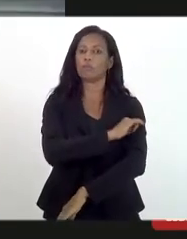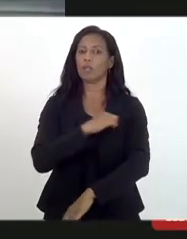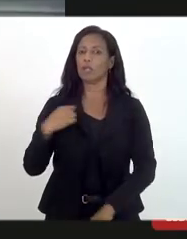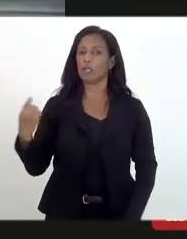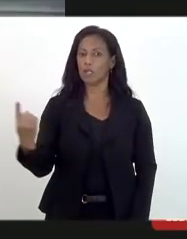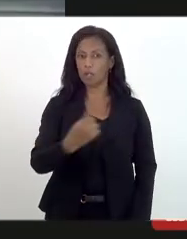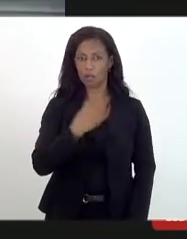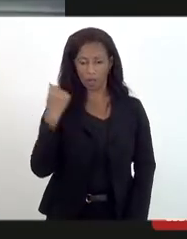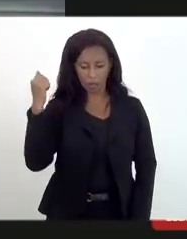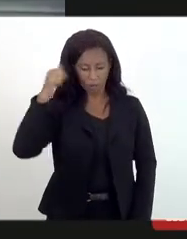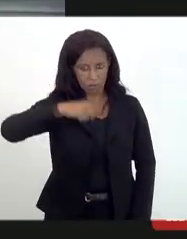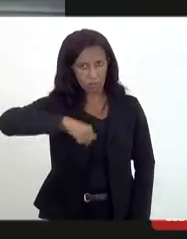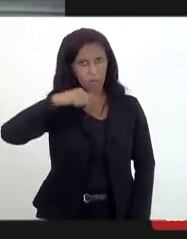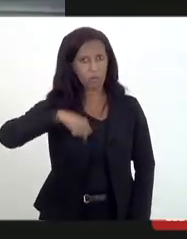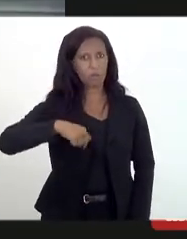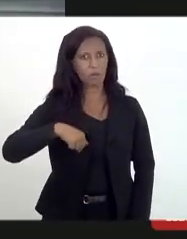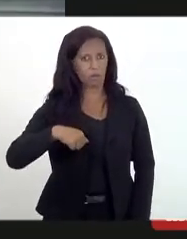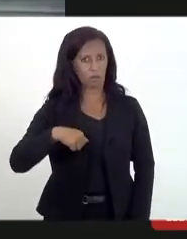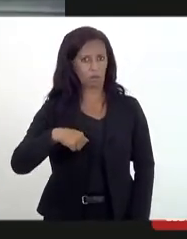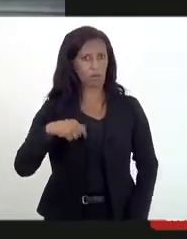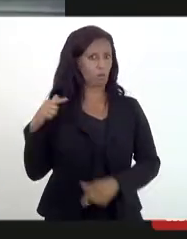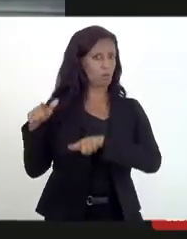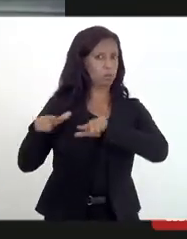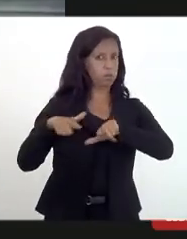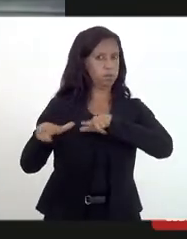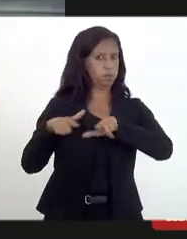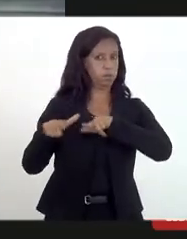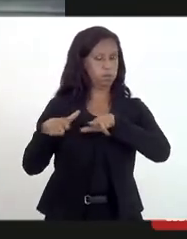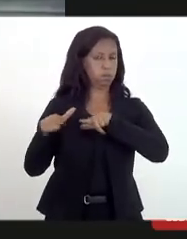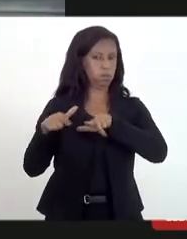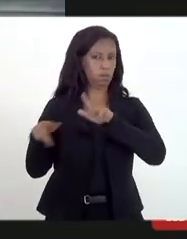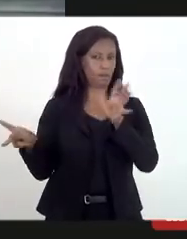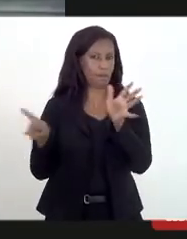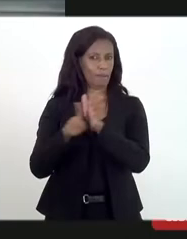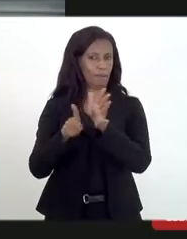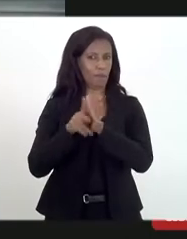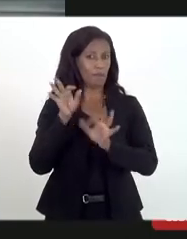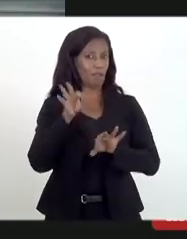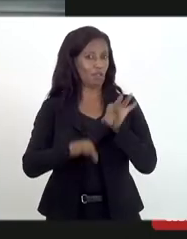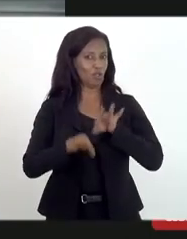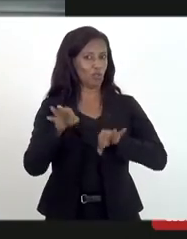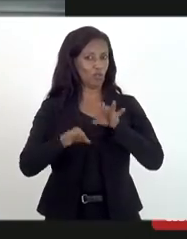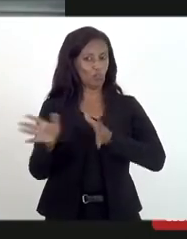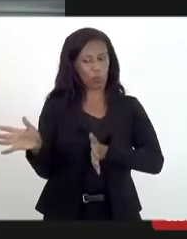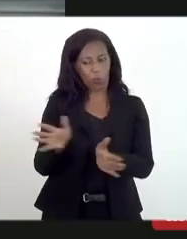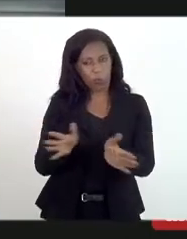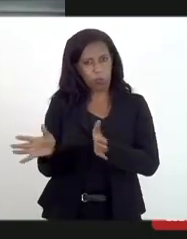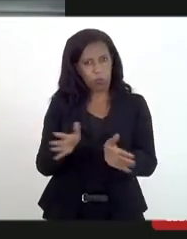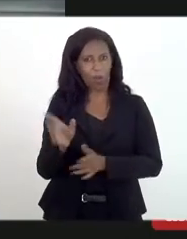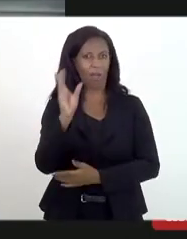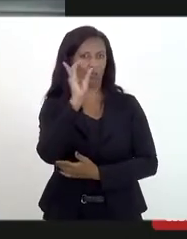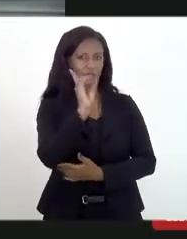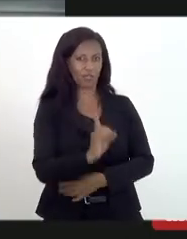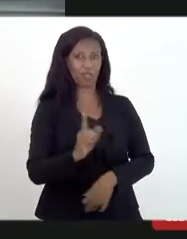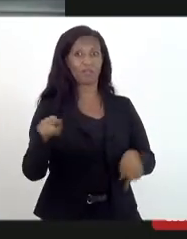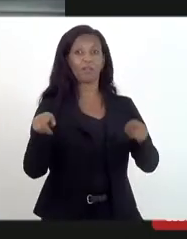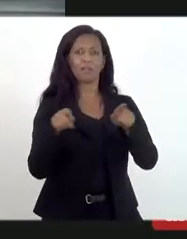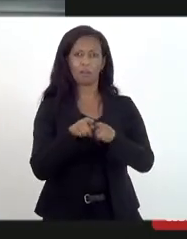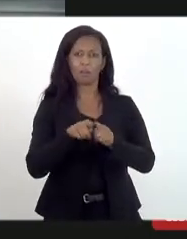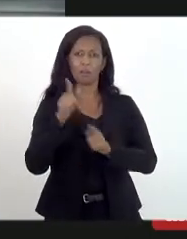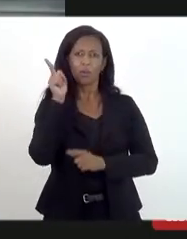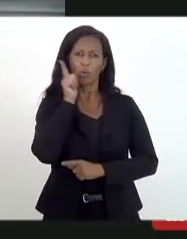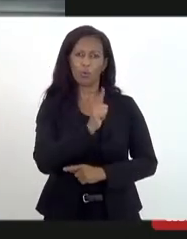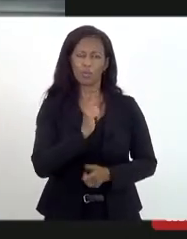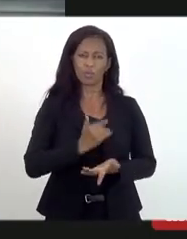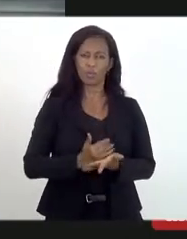nós aqui como operadores, inclusive, aqui da justiça, do acesso ao direito, também conseguir